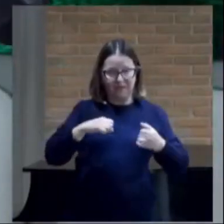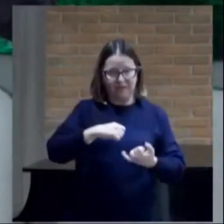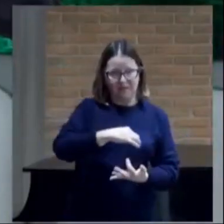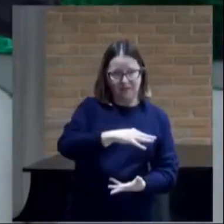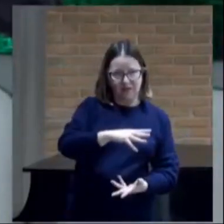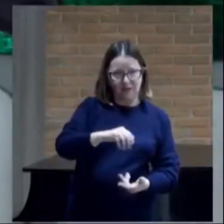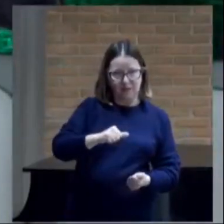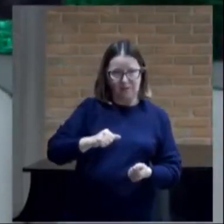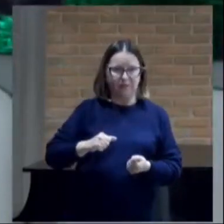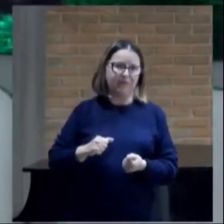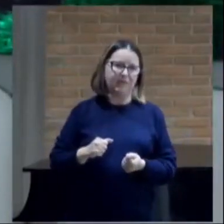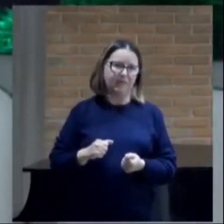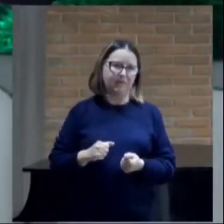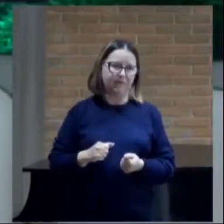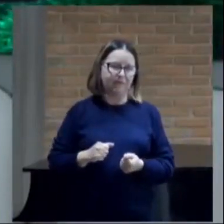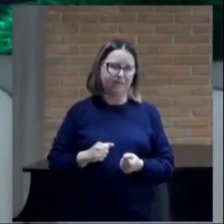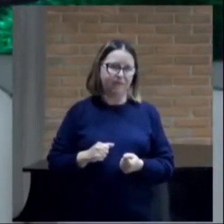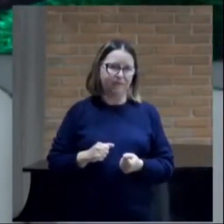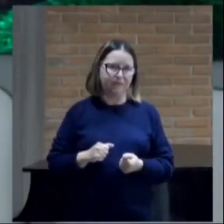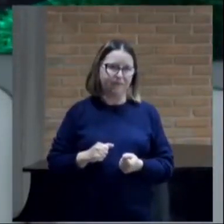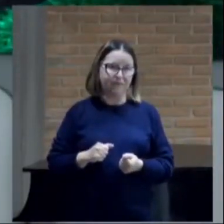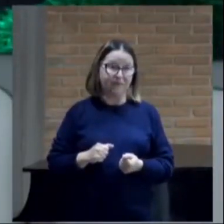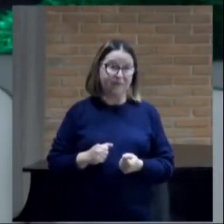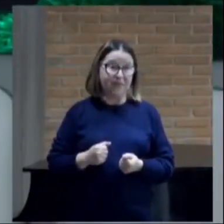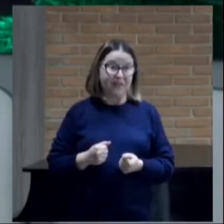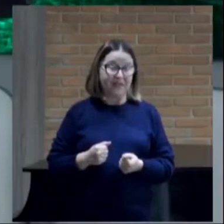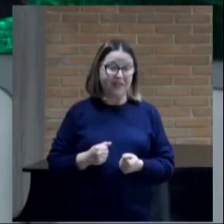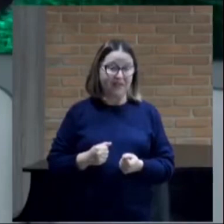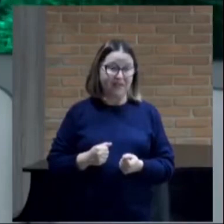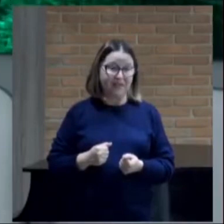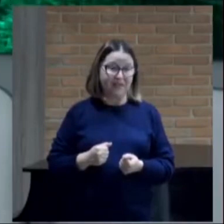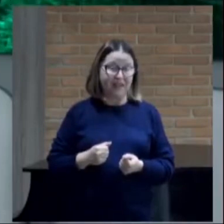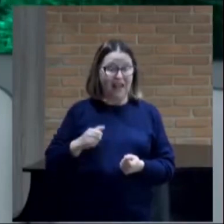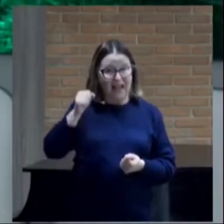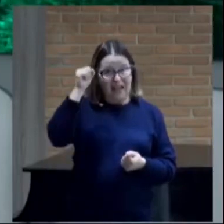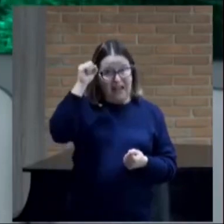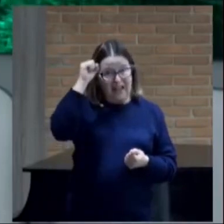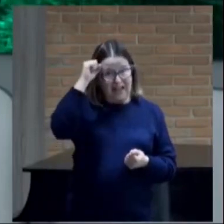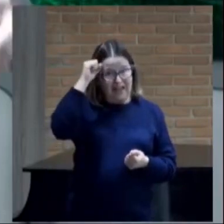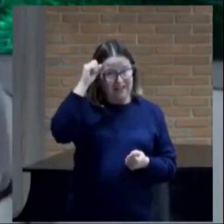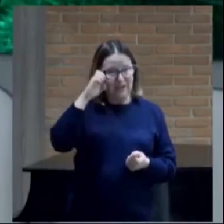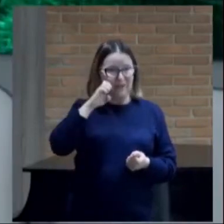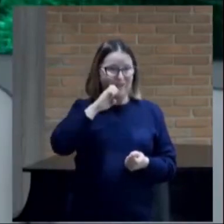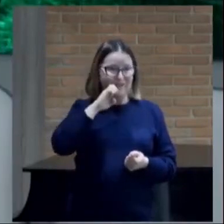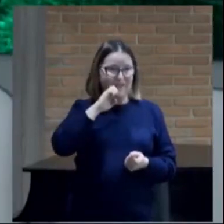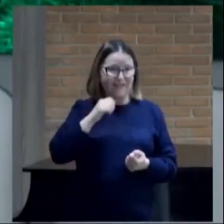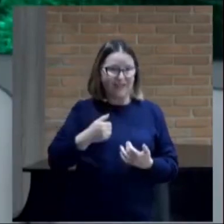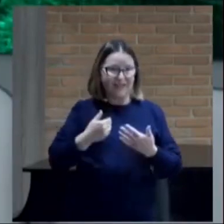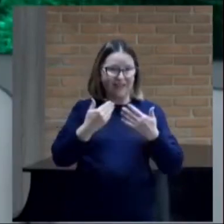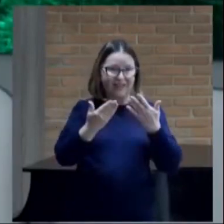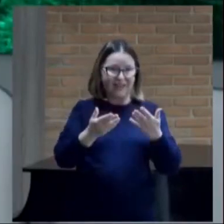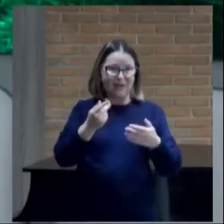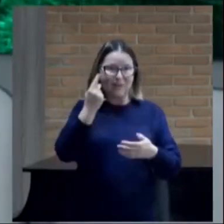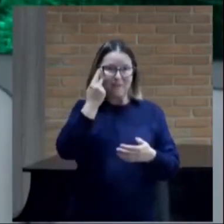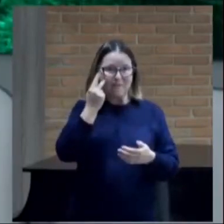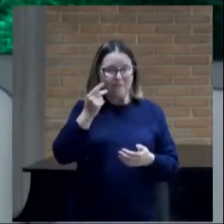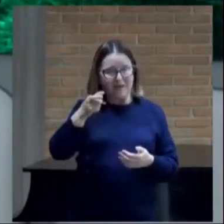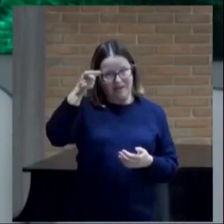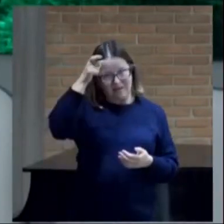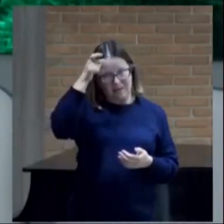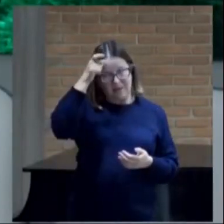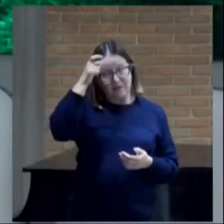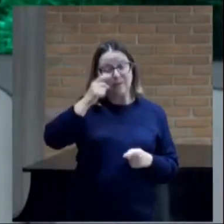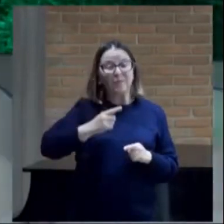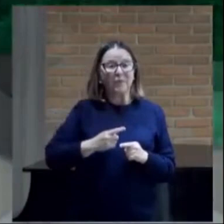que foi entregue pelos nossos pais, Adão e Eva, a Satanás, porque ele diz,